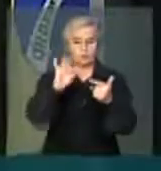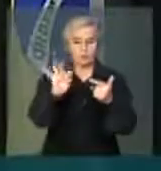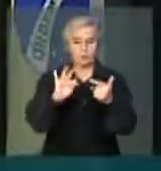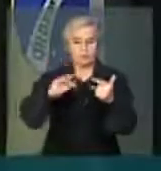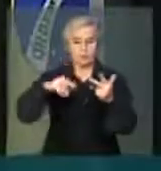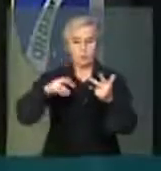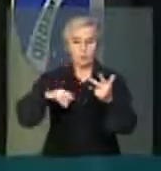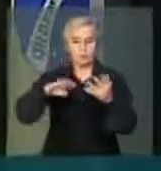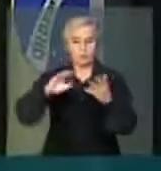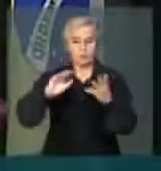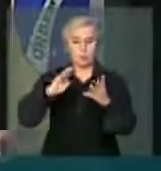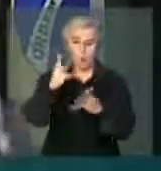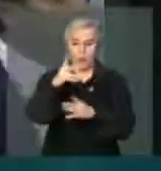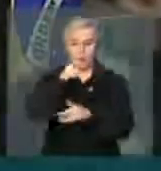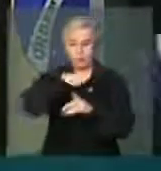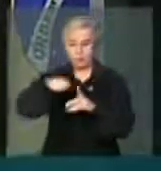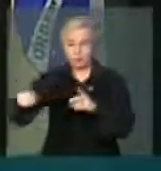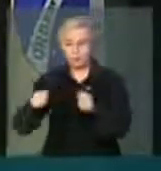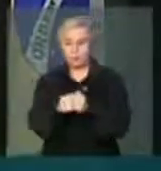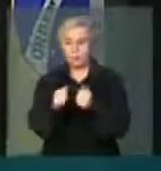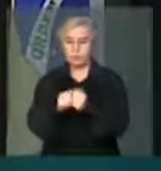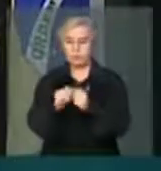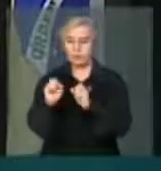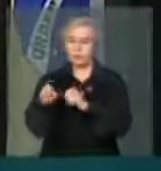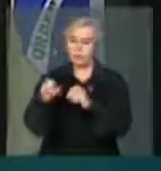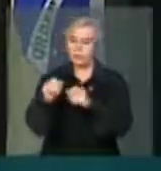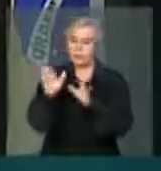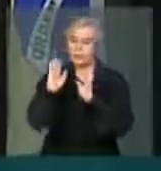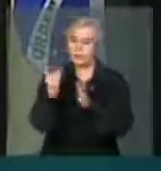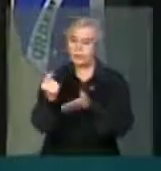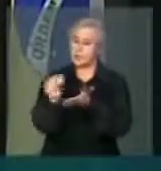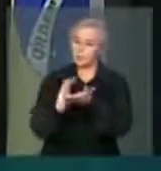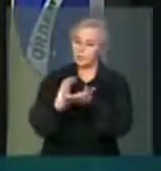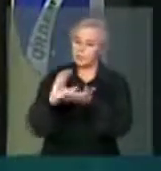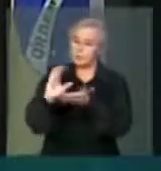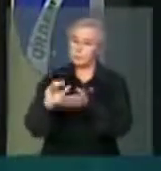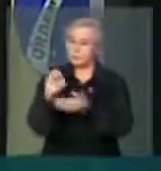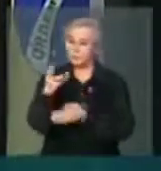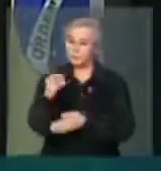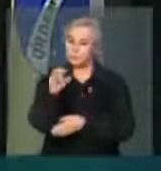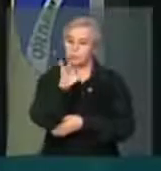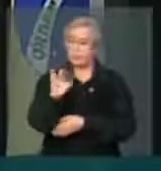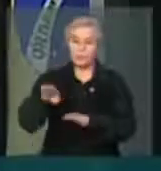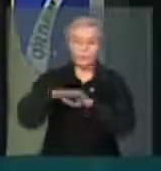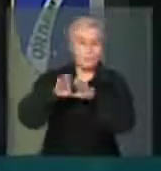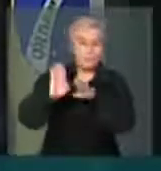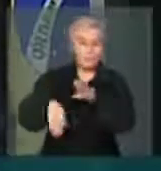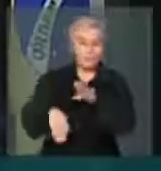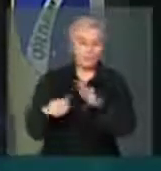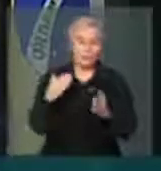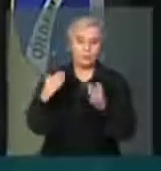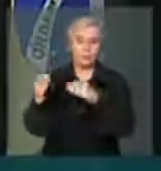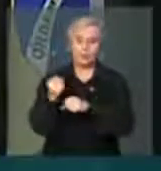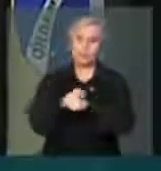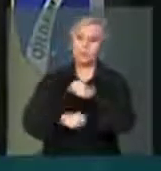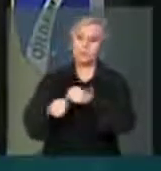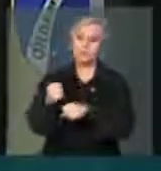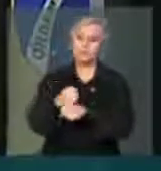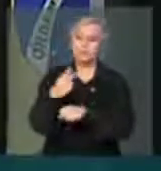educação já recebeu menos 30% do que recebeu no ano de 2014.